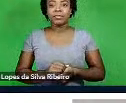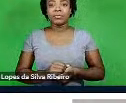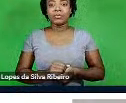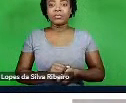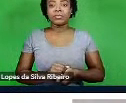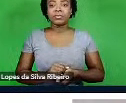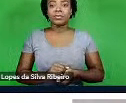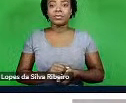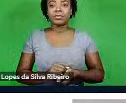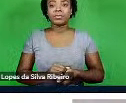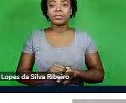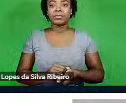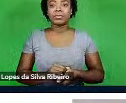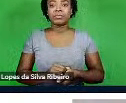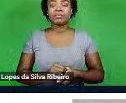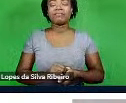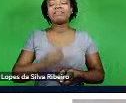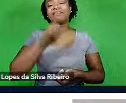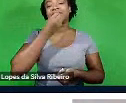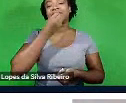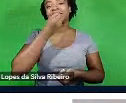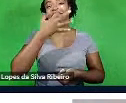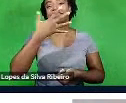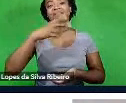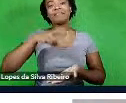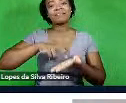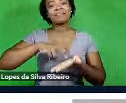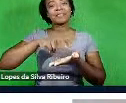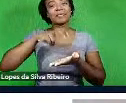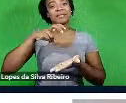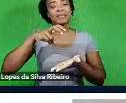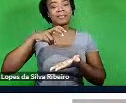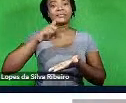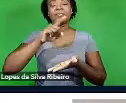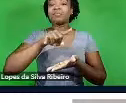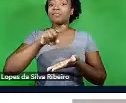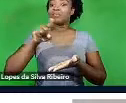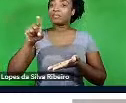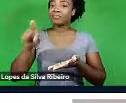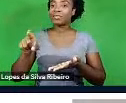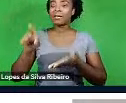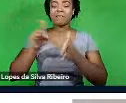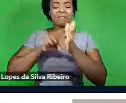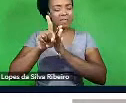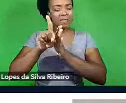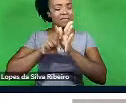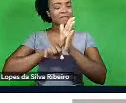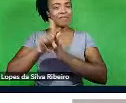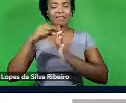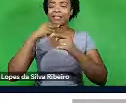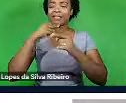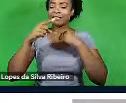Uma boa manhã, não esqueçam de colocar os seus questionamentos